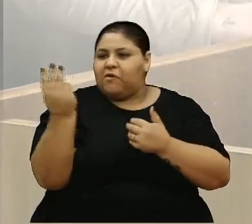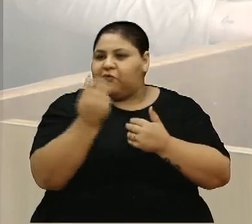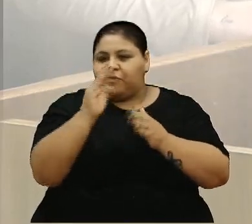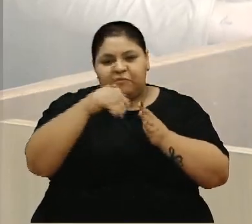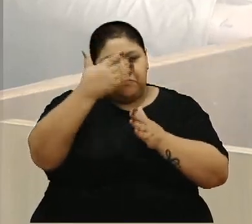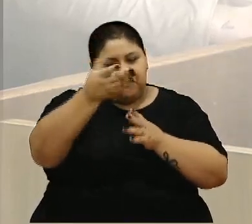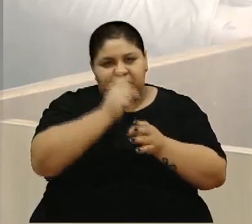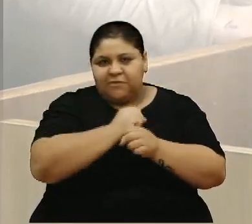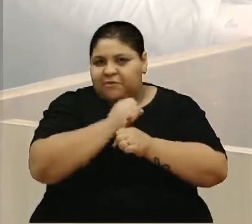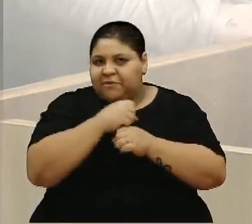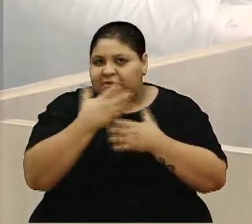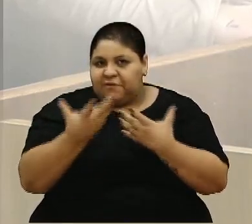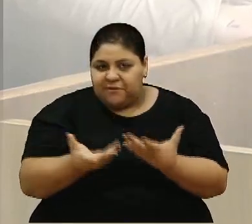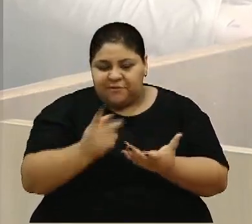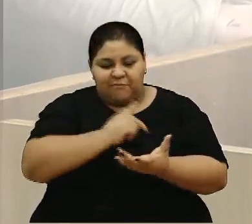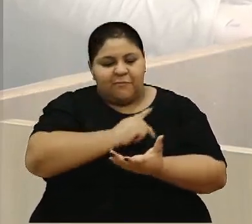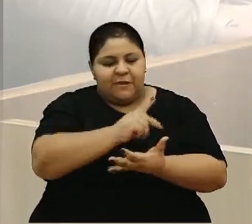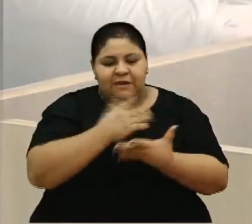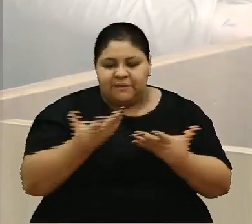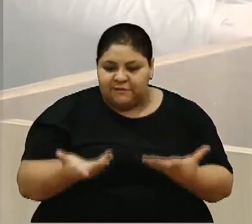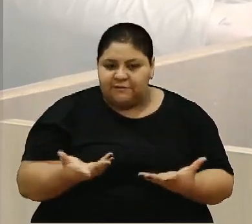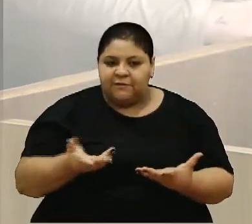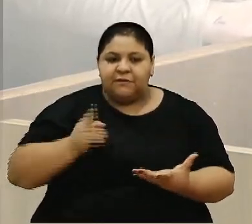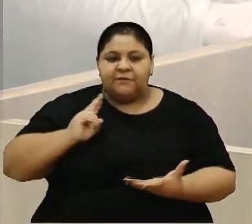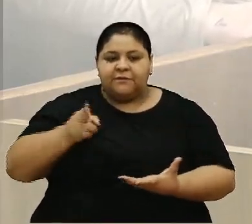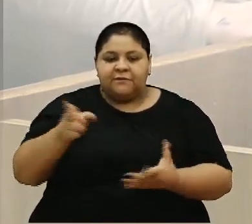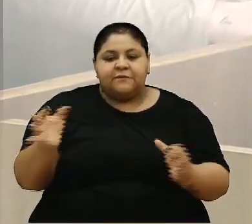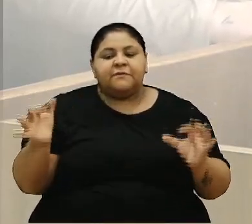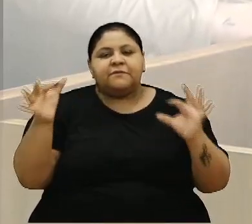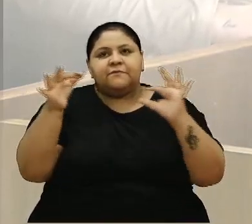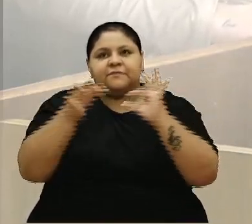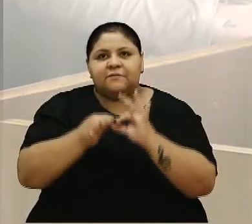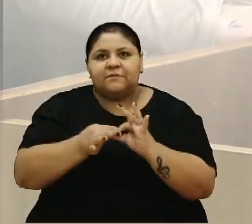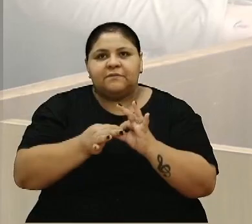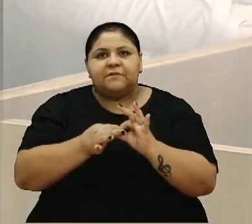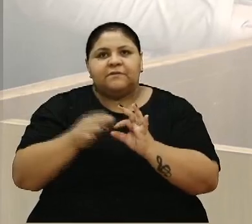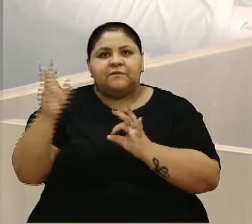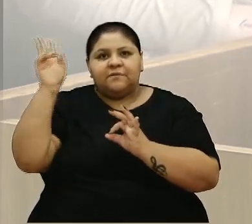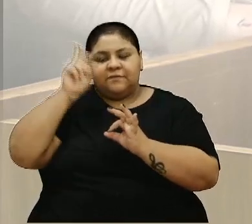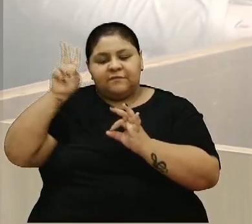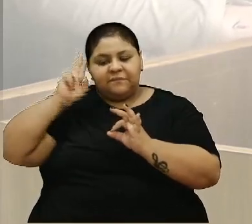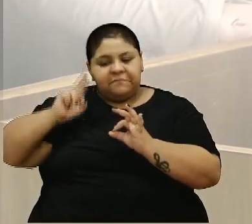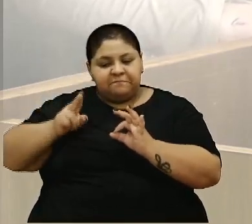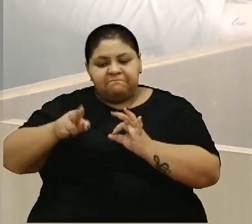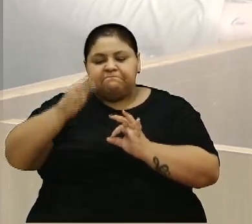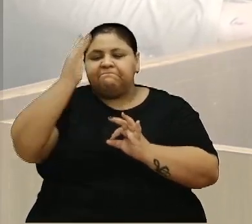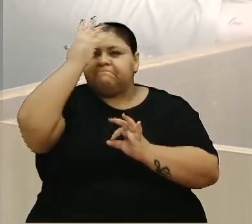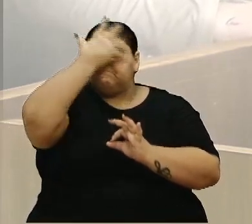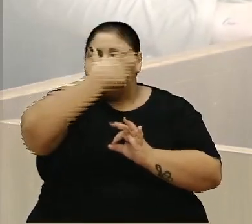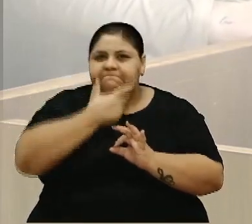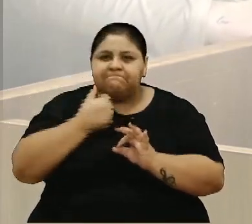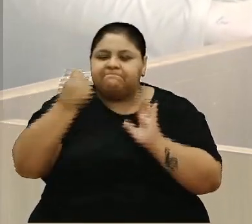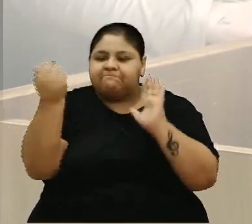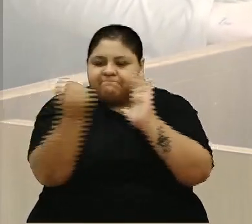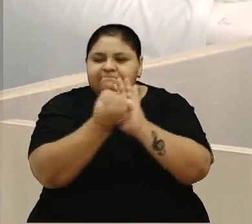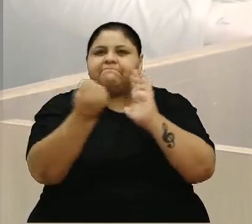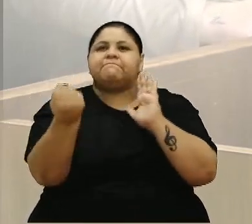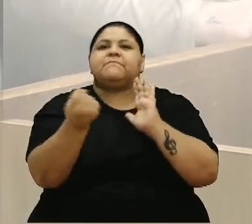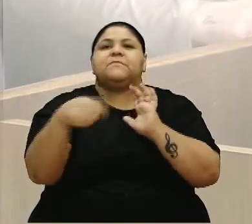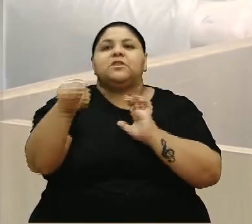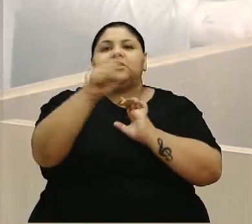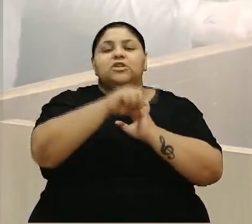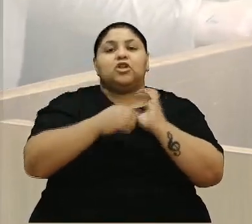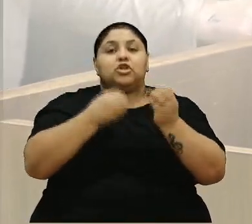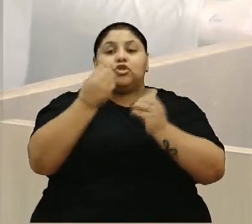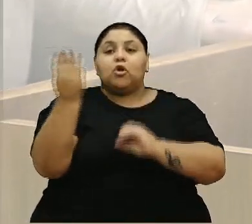próximo ano, de quem seja o presidente, e sigamos unidos para que essa história continue sendo linda, sendo marcante, porque nós